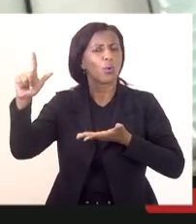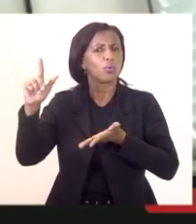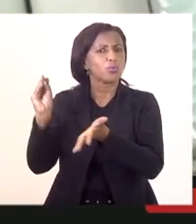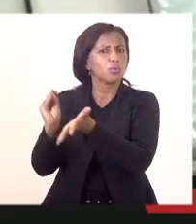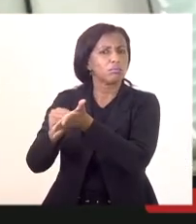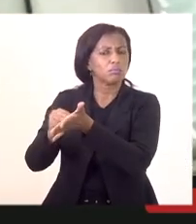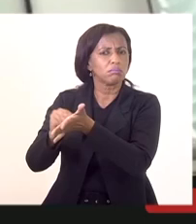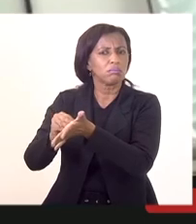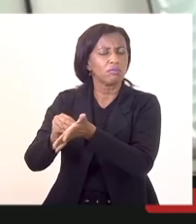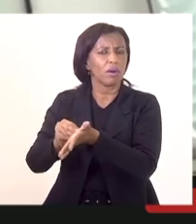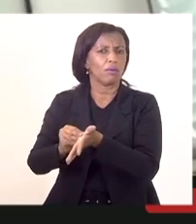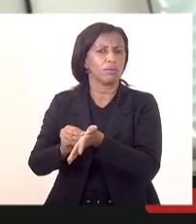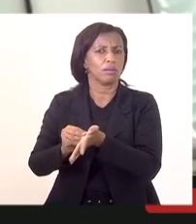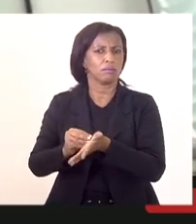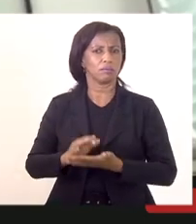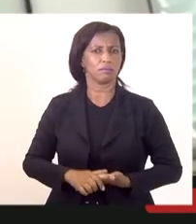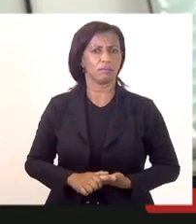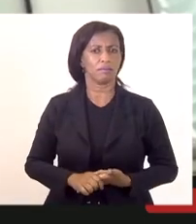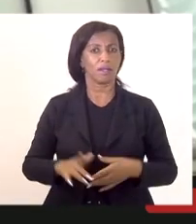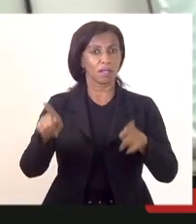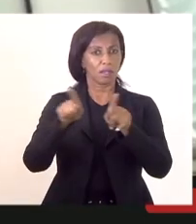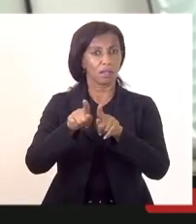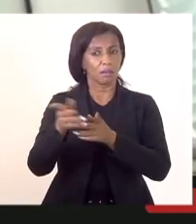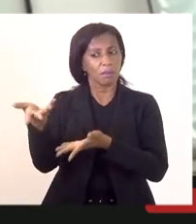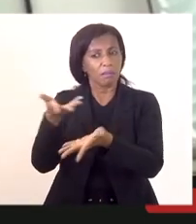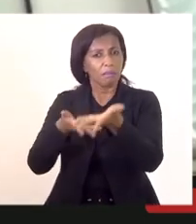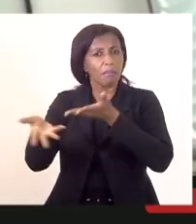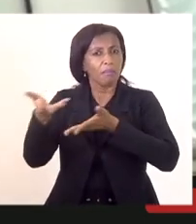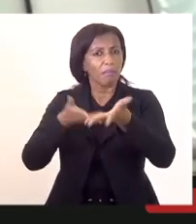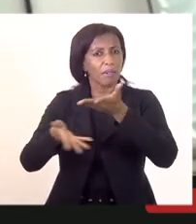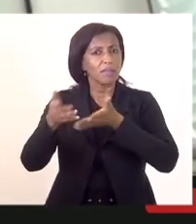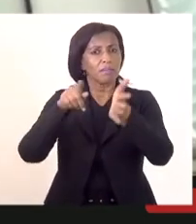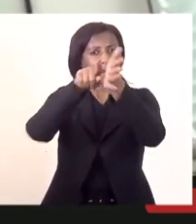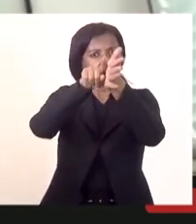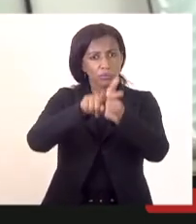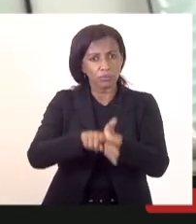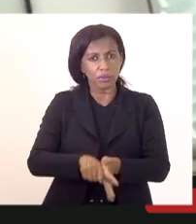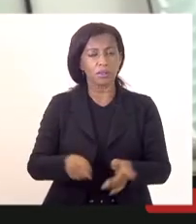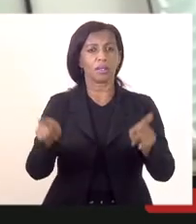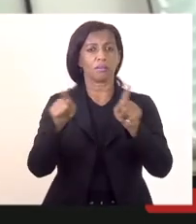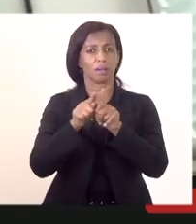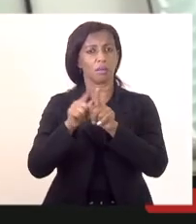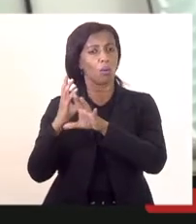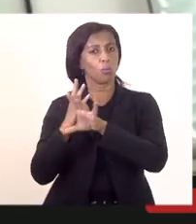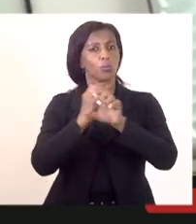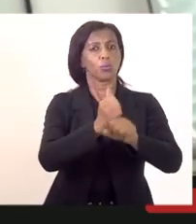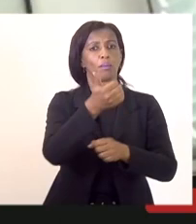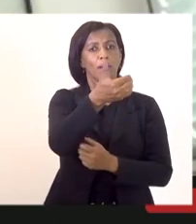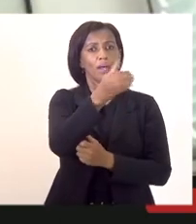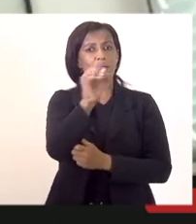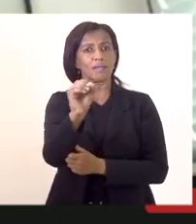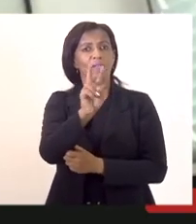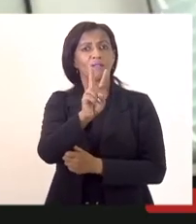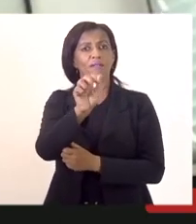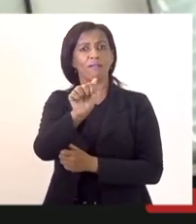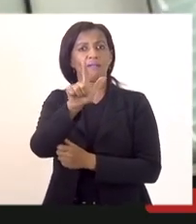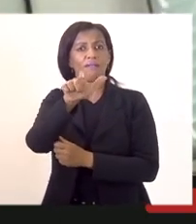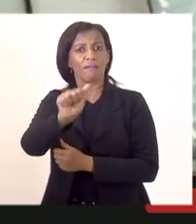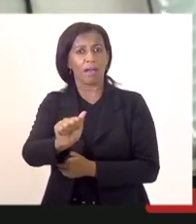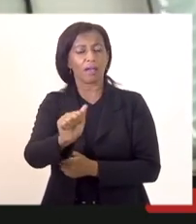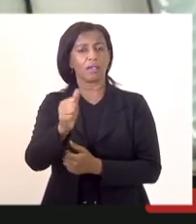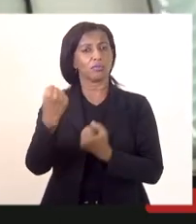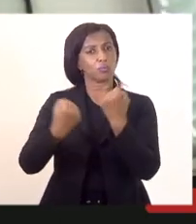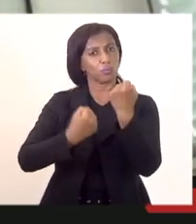87 vagas restantes, e assim participar dos exames com a finalidade de preencher as 100 vagas já destinadas a condutores de